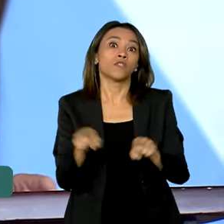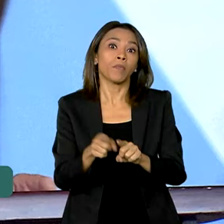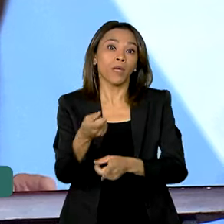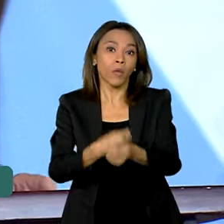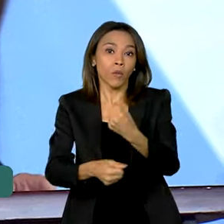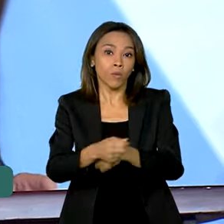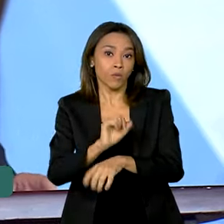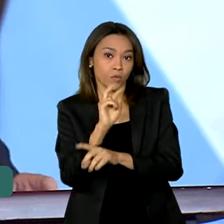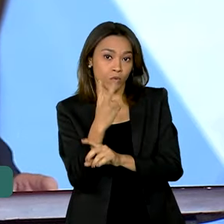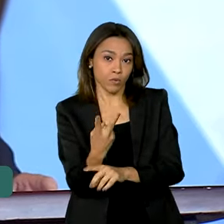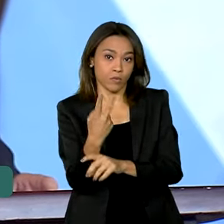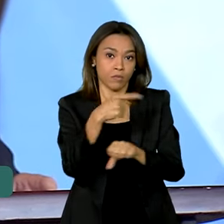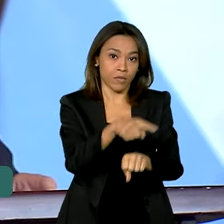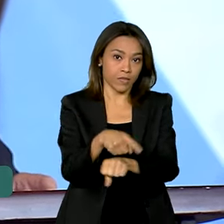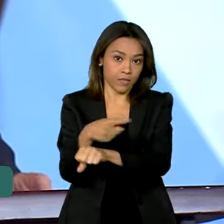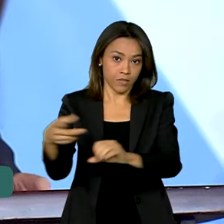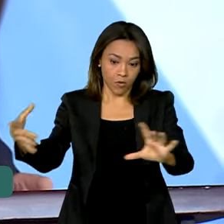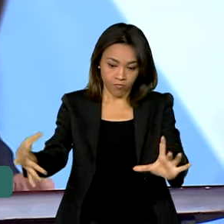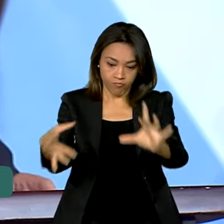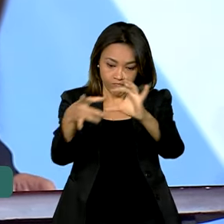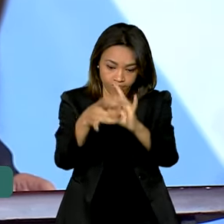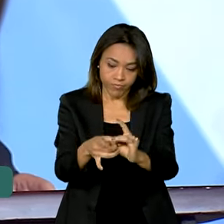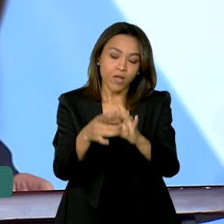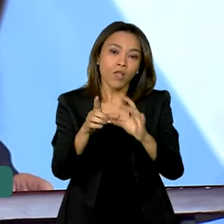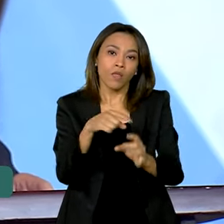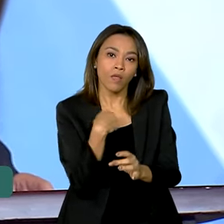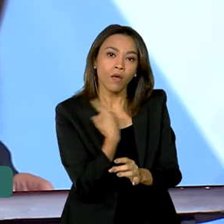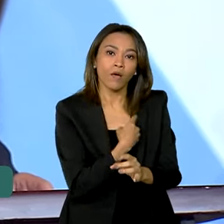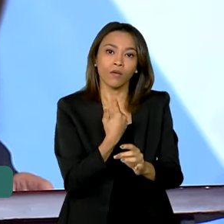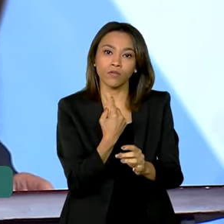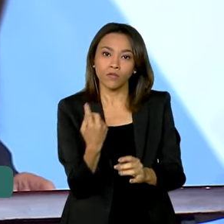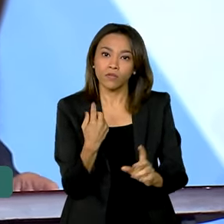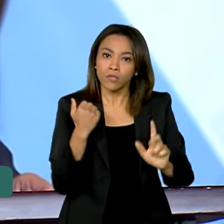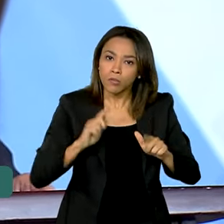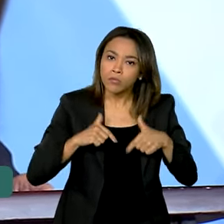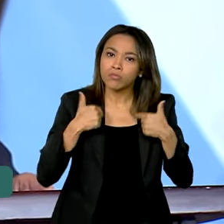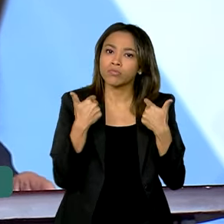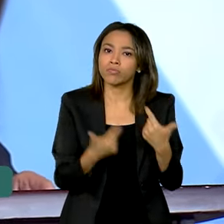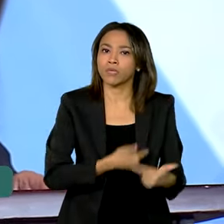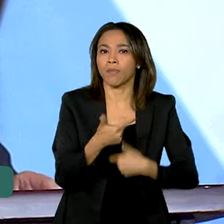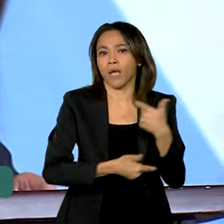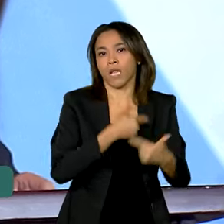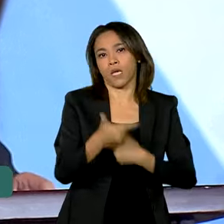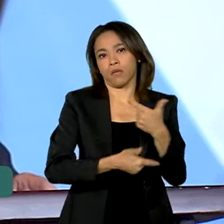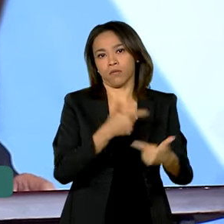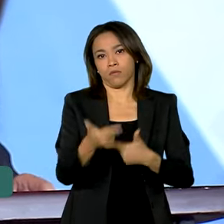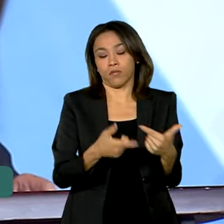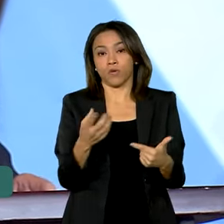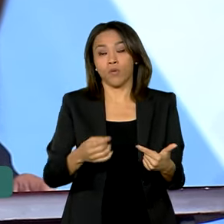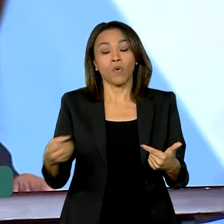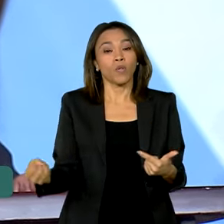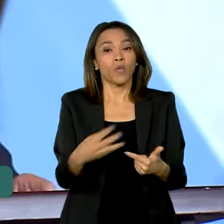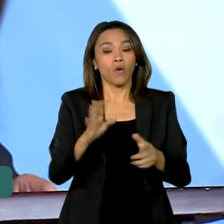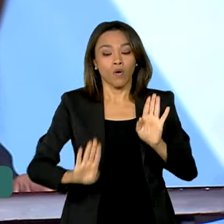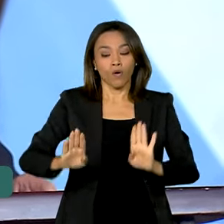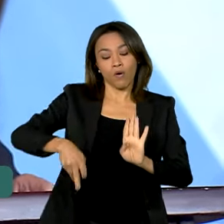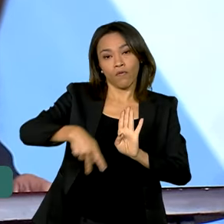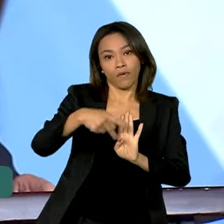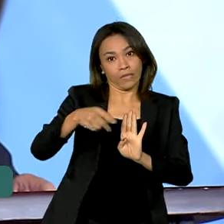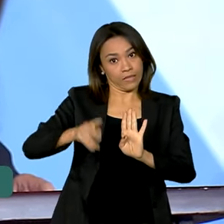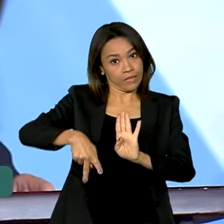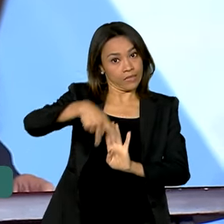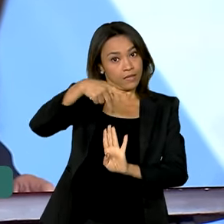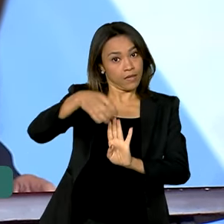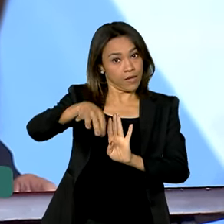dois países. Nossos países estão trabalhando para realizar nova licitação internacional da ponte São Borja